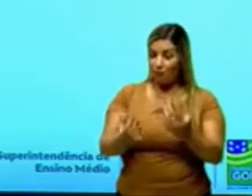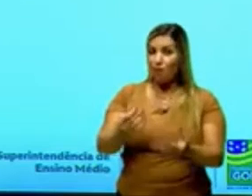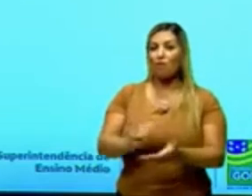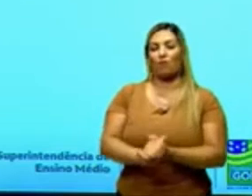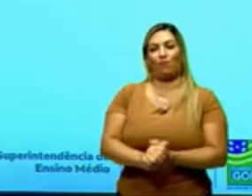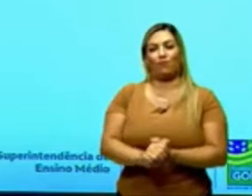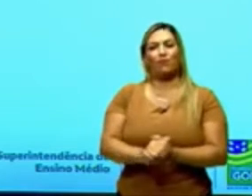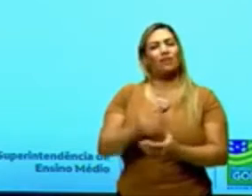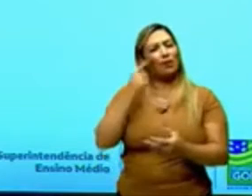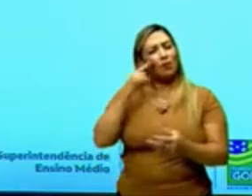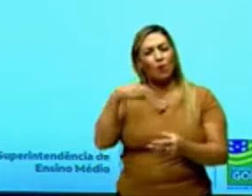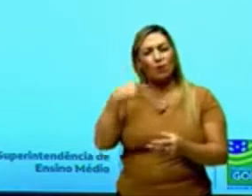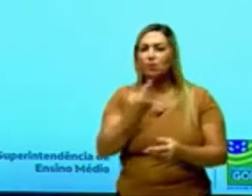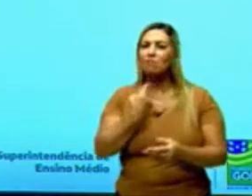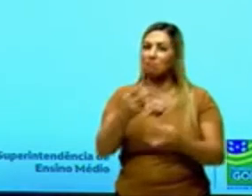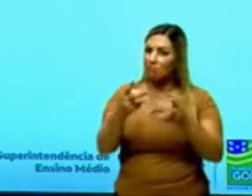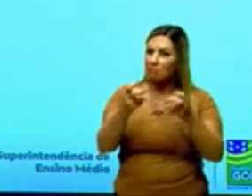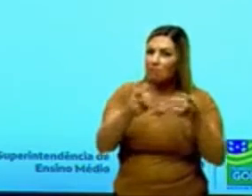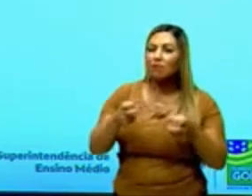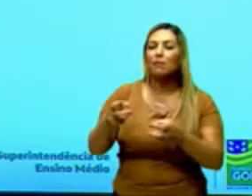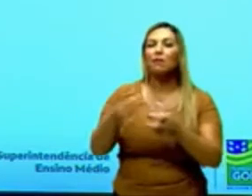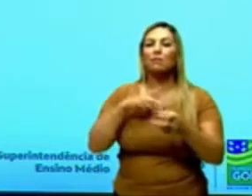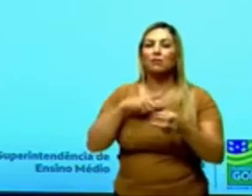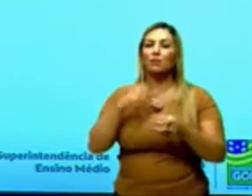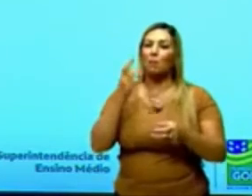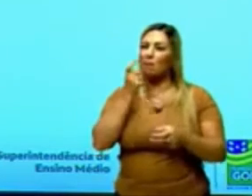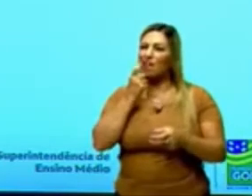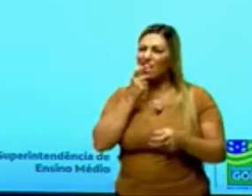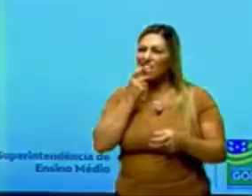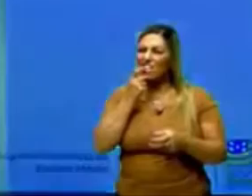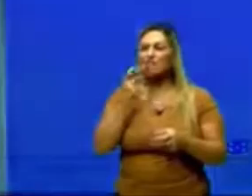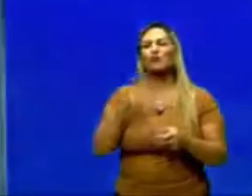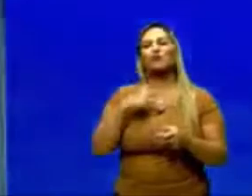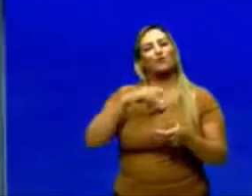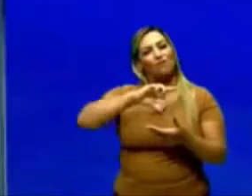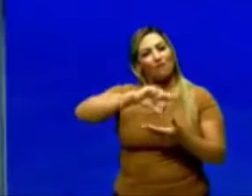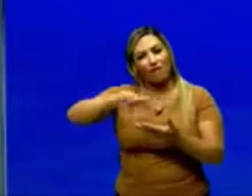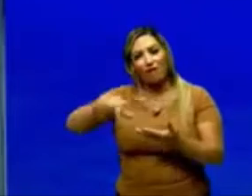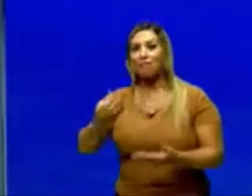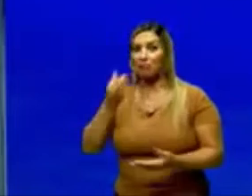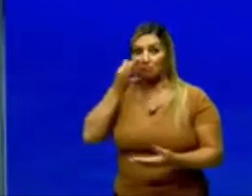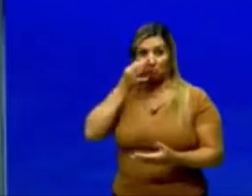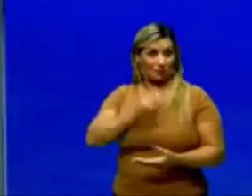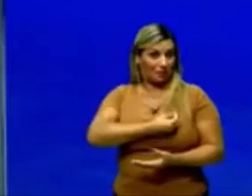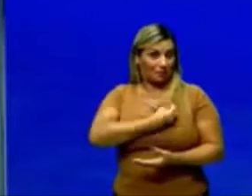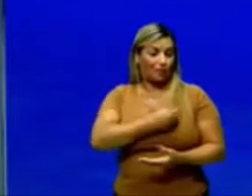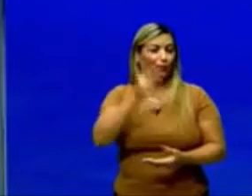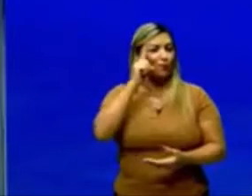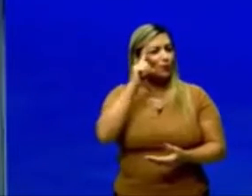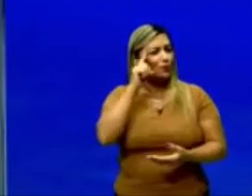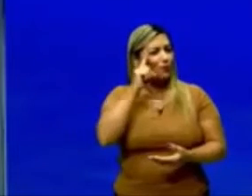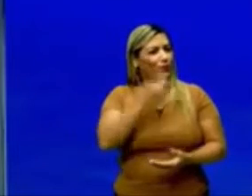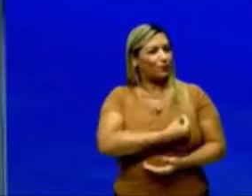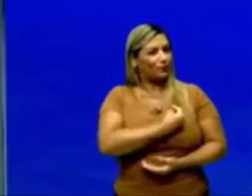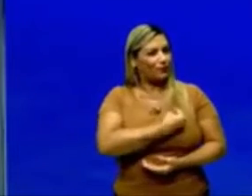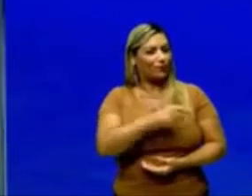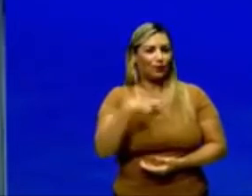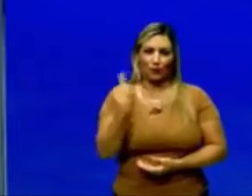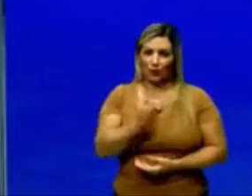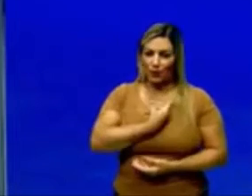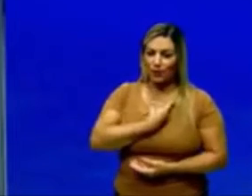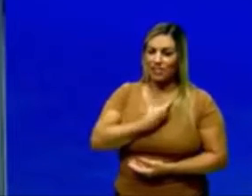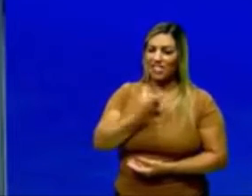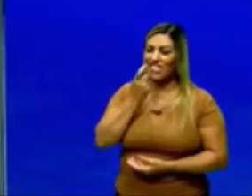percebe, né, quando a gente fala da questão de plástico, né, os plásticos estão presentes no nosso dia a dia e plástico é um